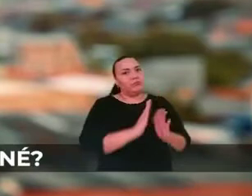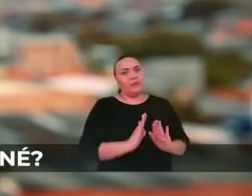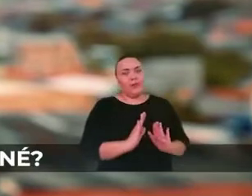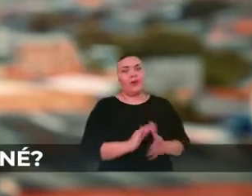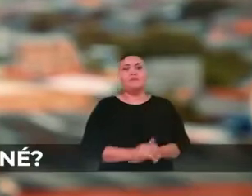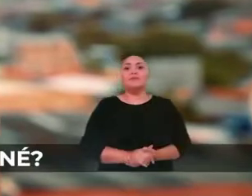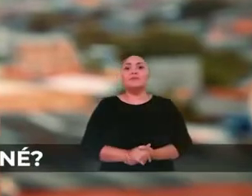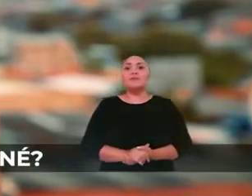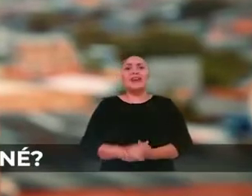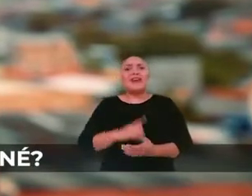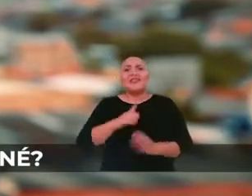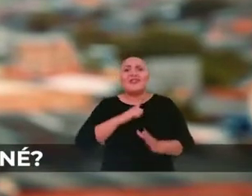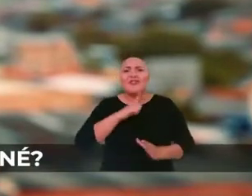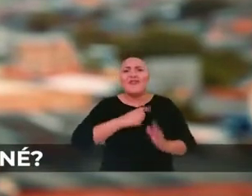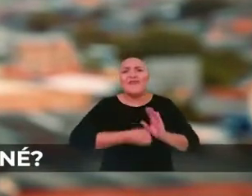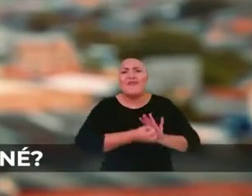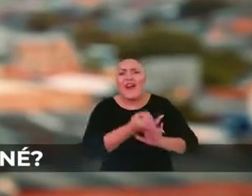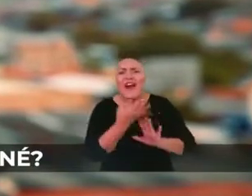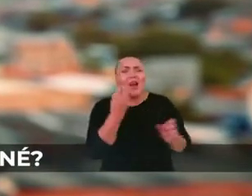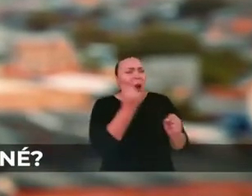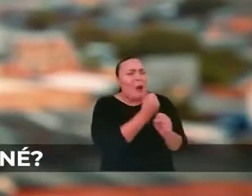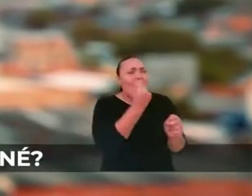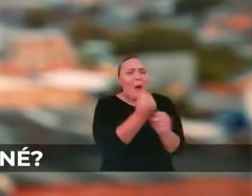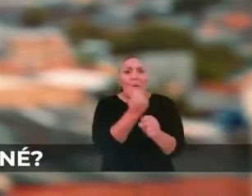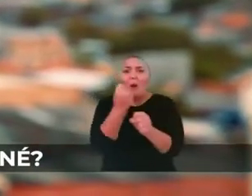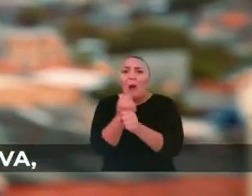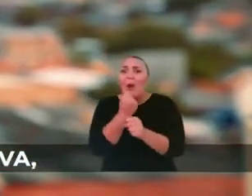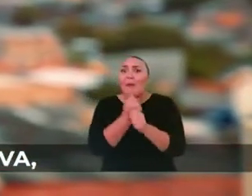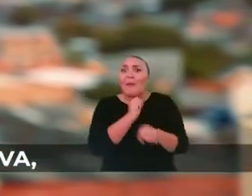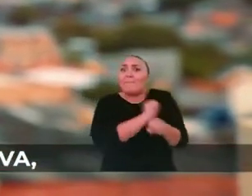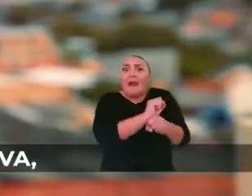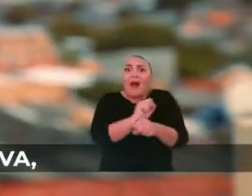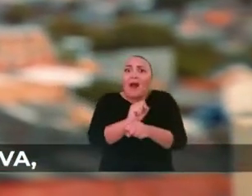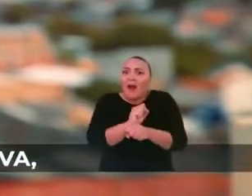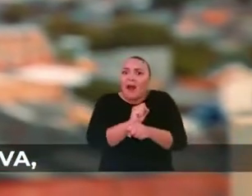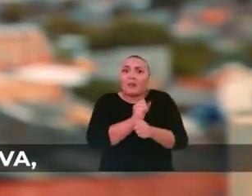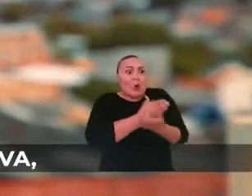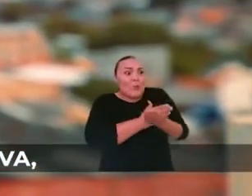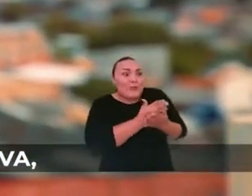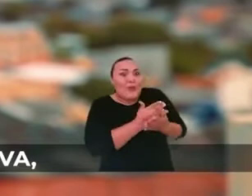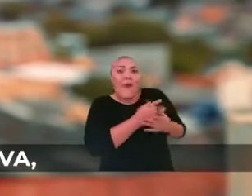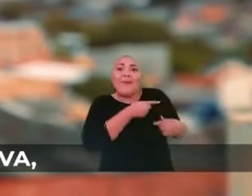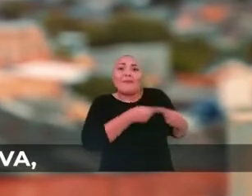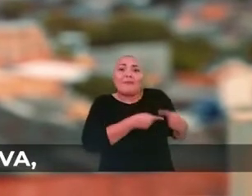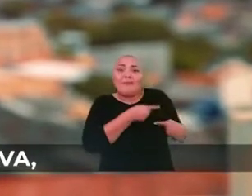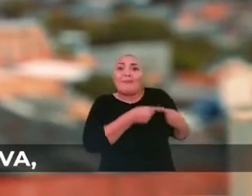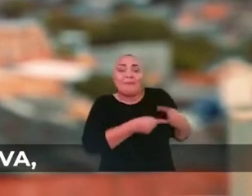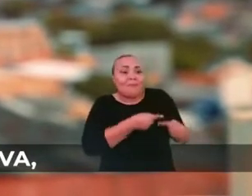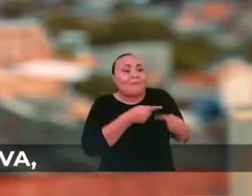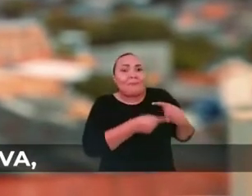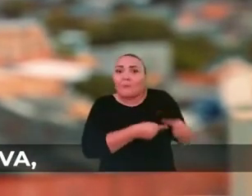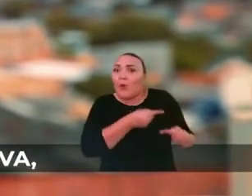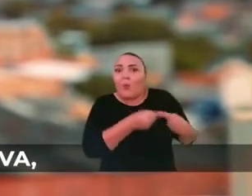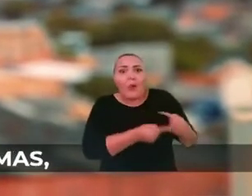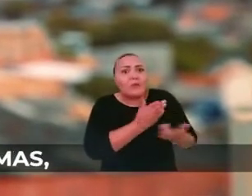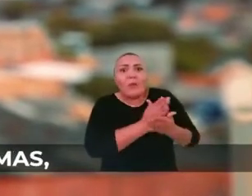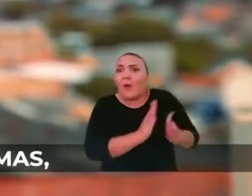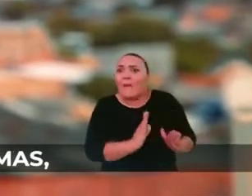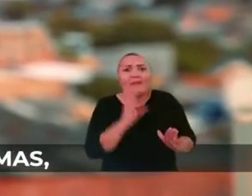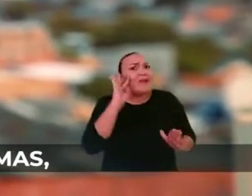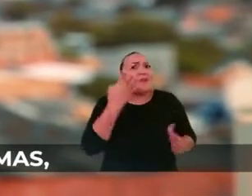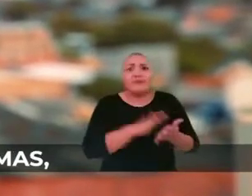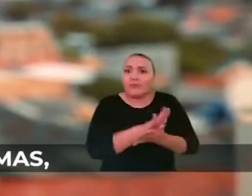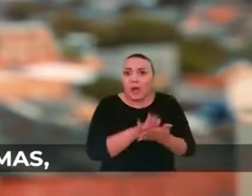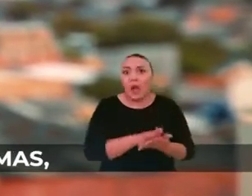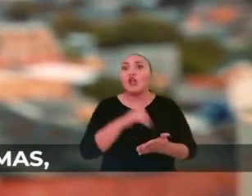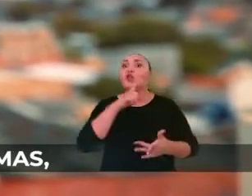A gente estava com várias obras paradas, que haviam começado e parou e não terminava e não dava